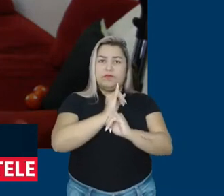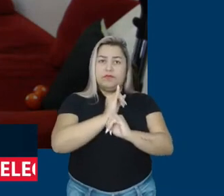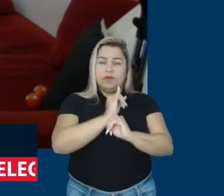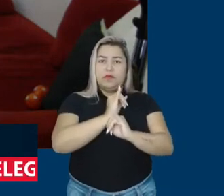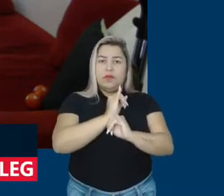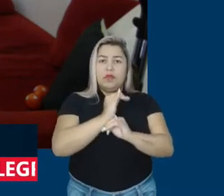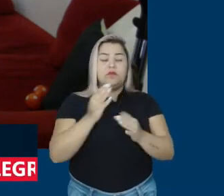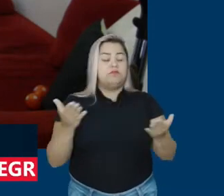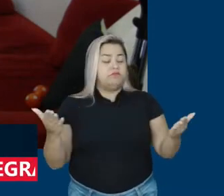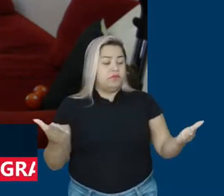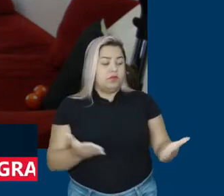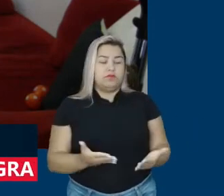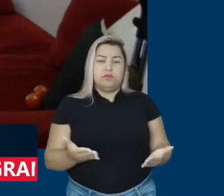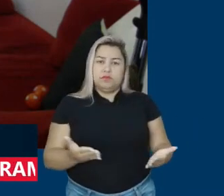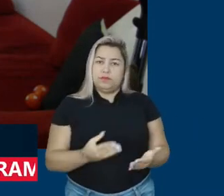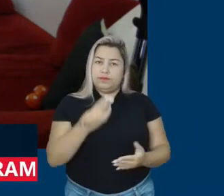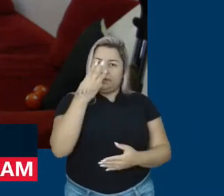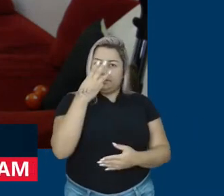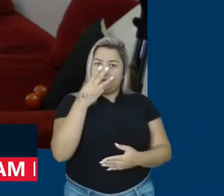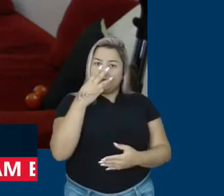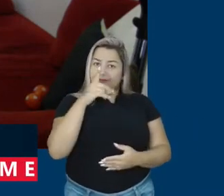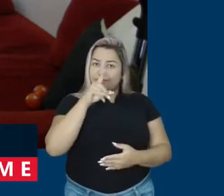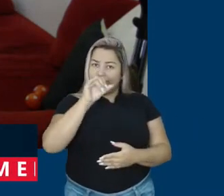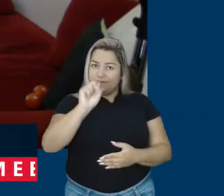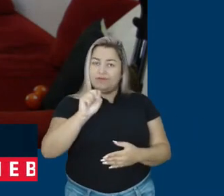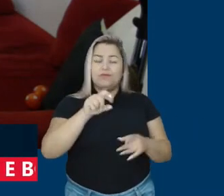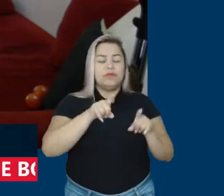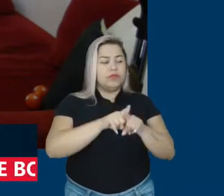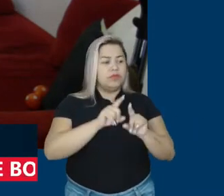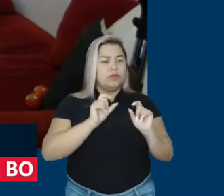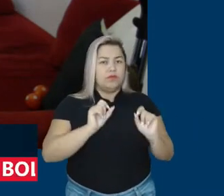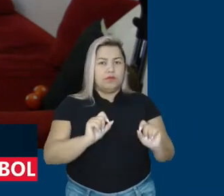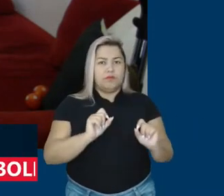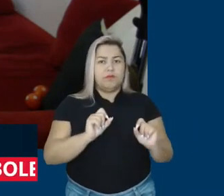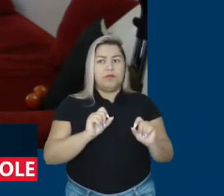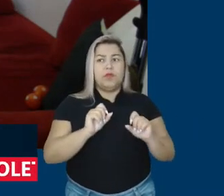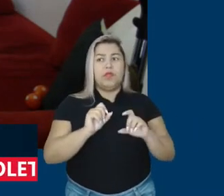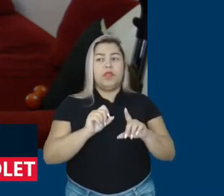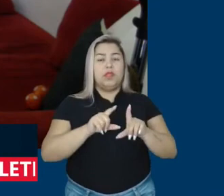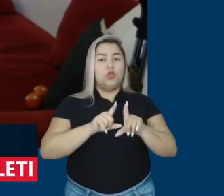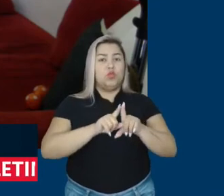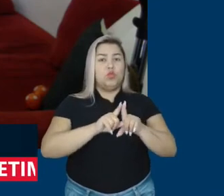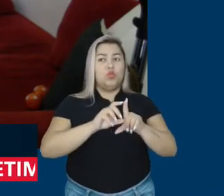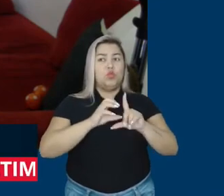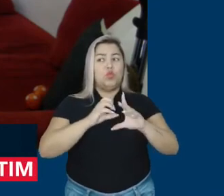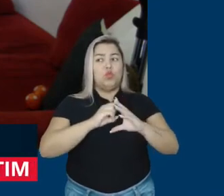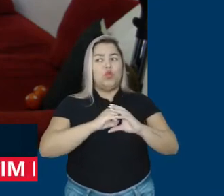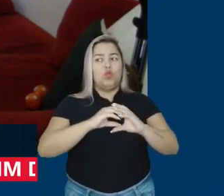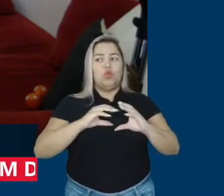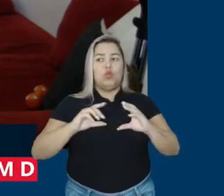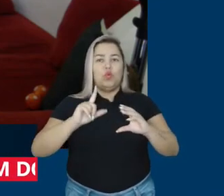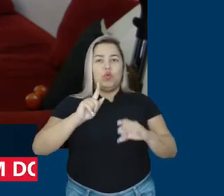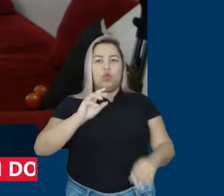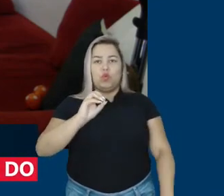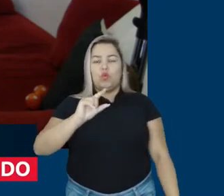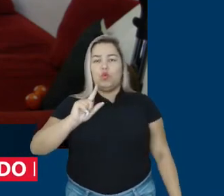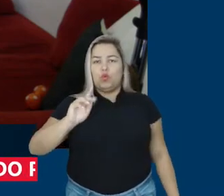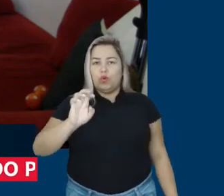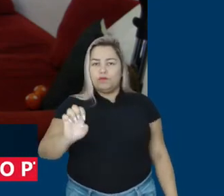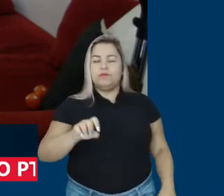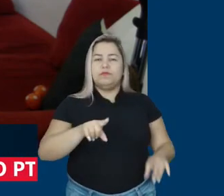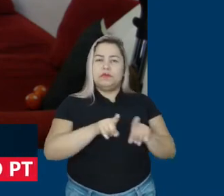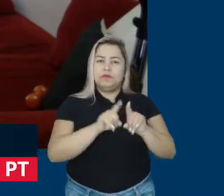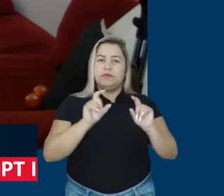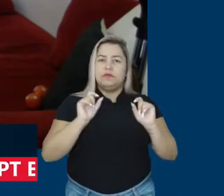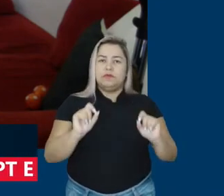acompanhou, nesses últimos três dias aí, essa ofensiva do Google contra o PR das fake news, fazendo um lobby ali de um